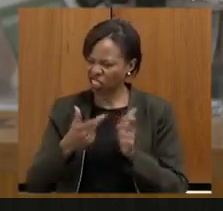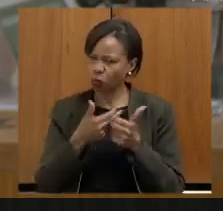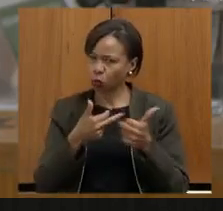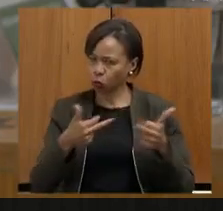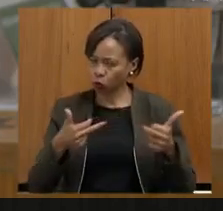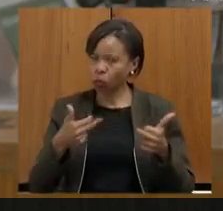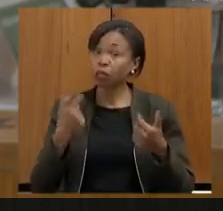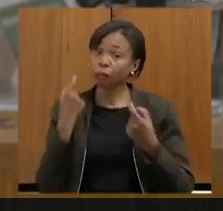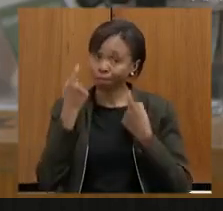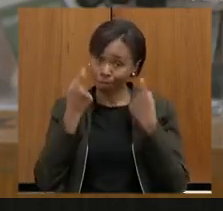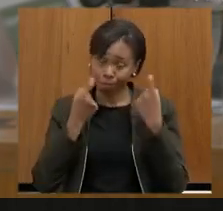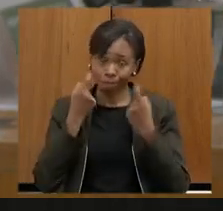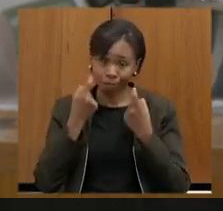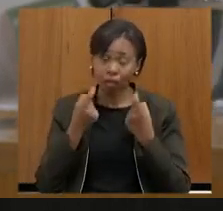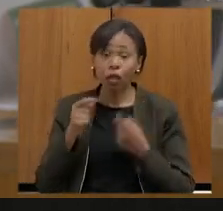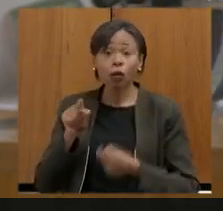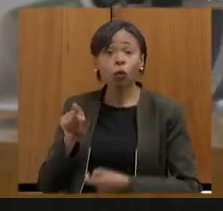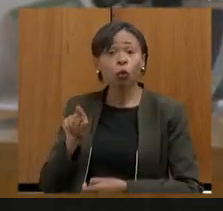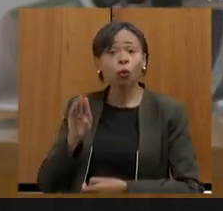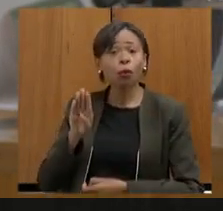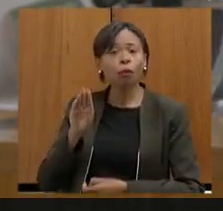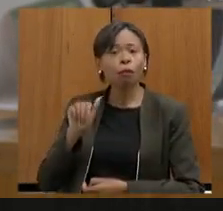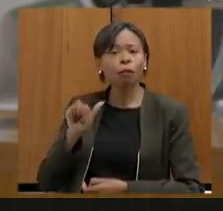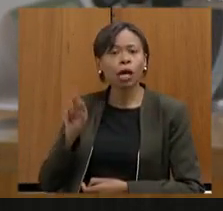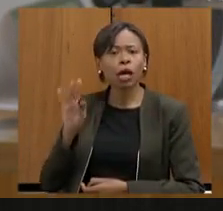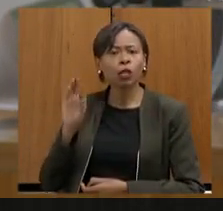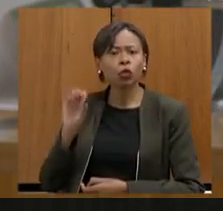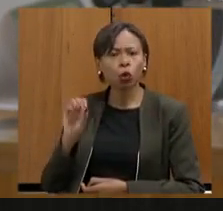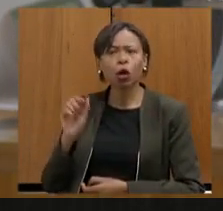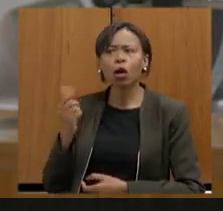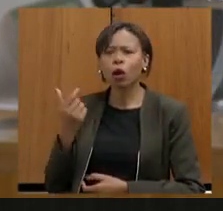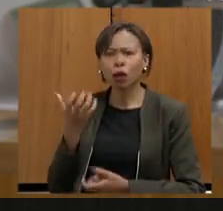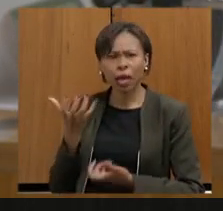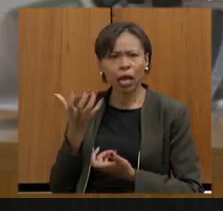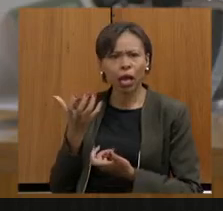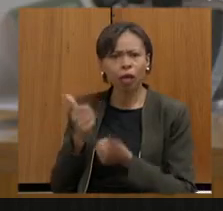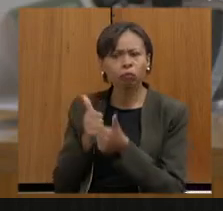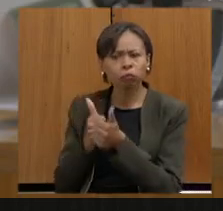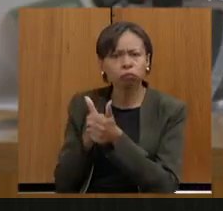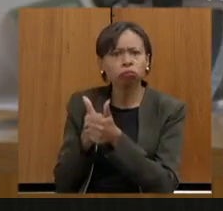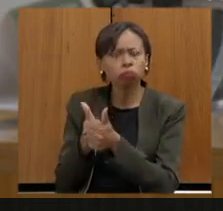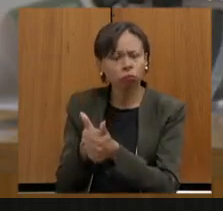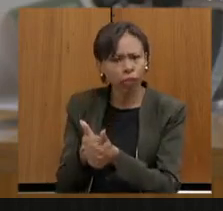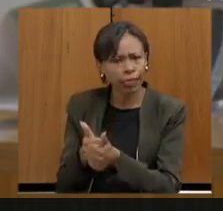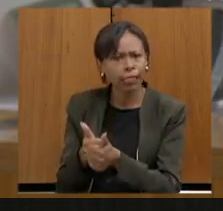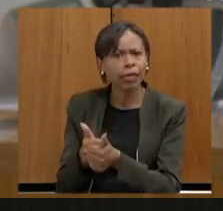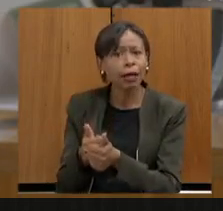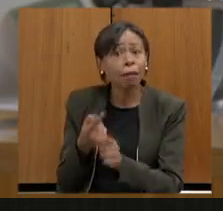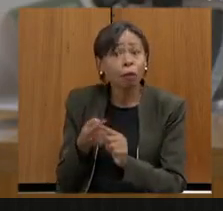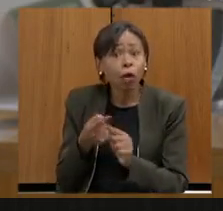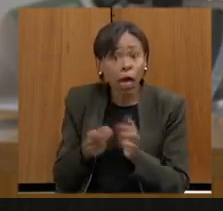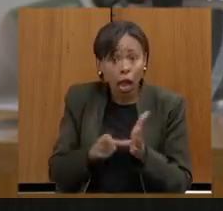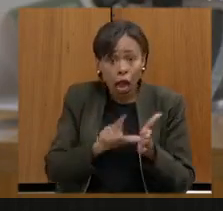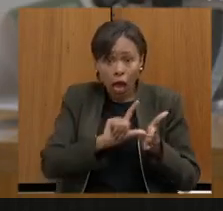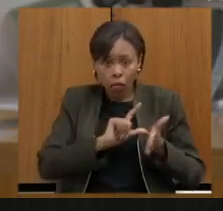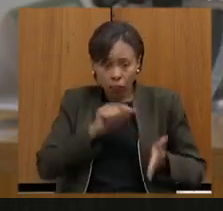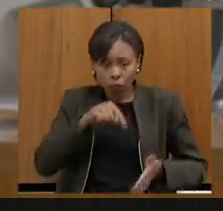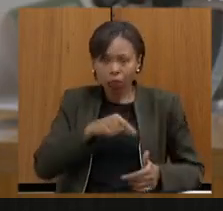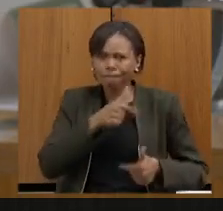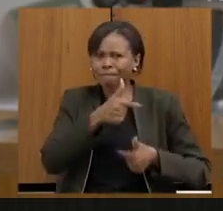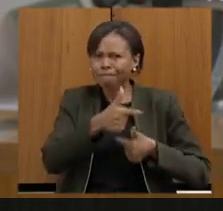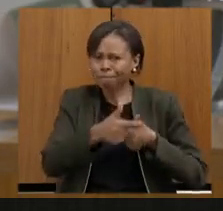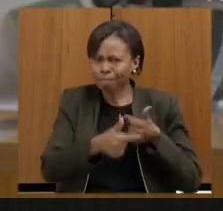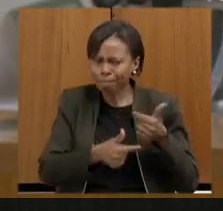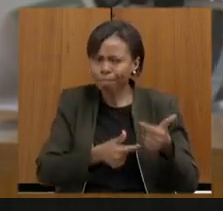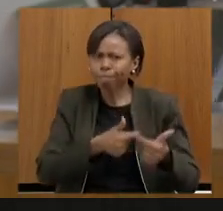também Bartô que eu gostaria de acompanhar isso de perto porque foi um trabalho duro aqui que nós tivemos para que isso